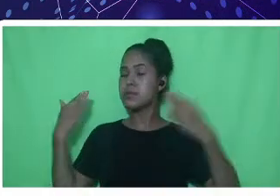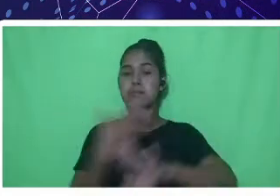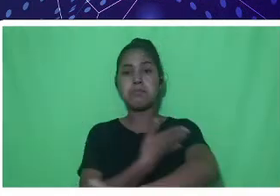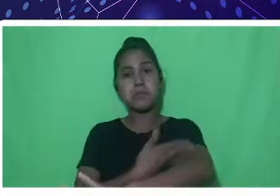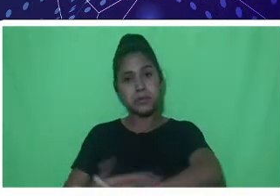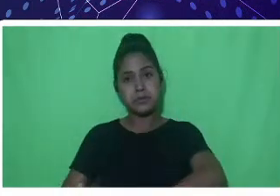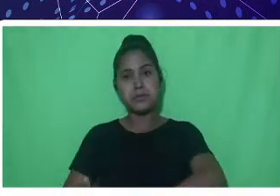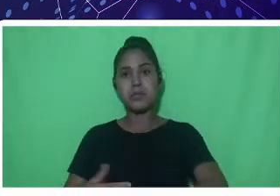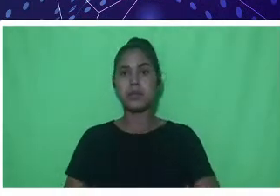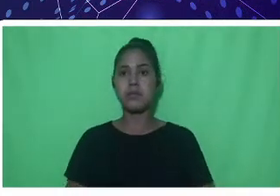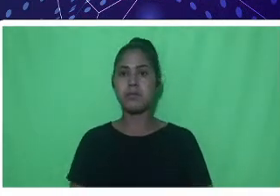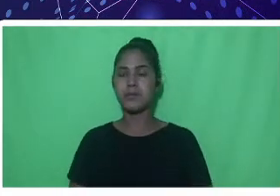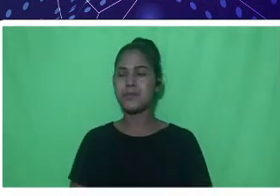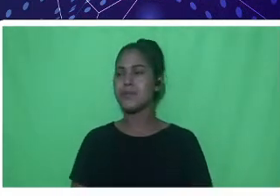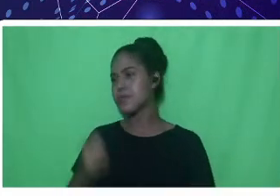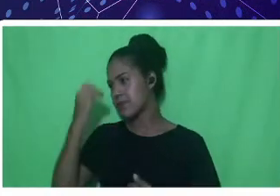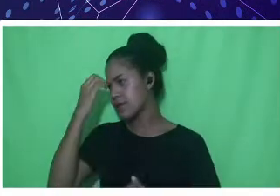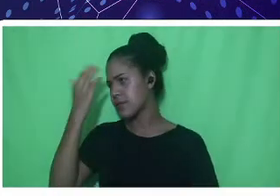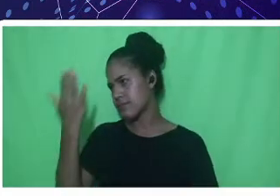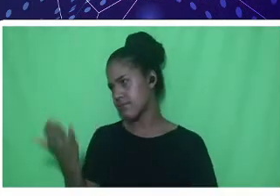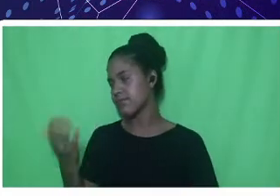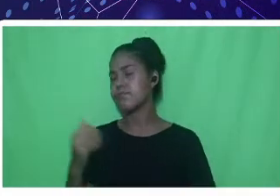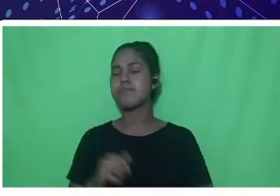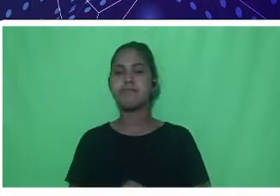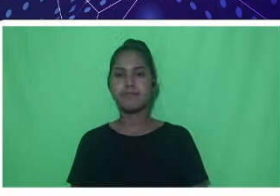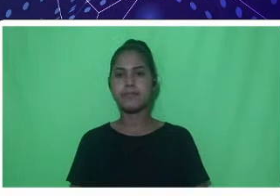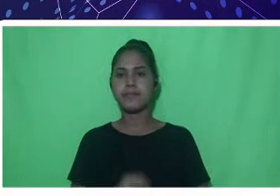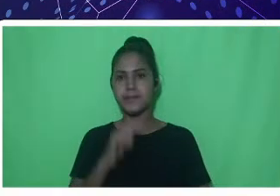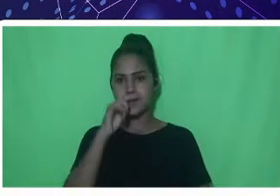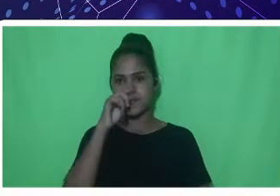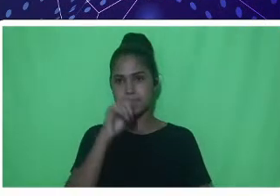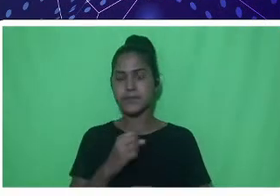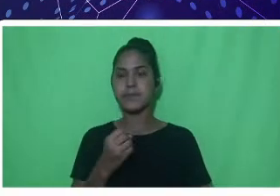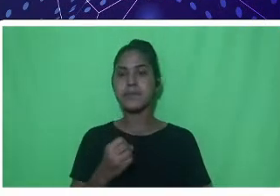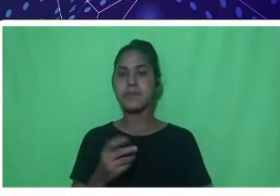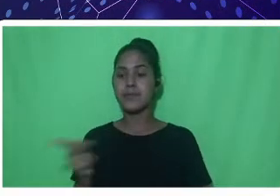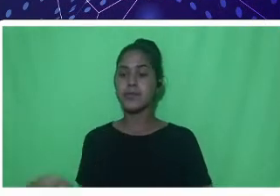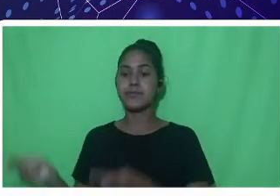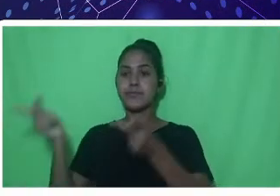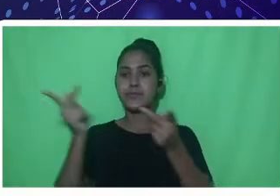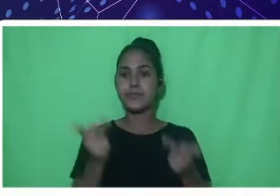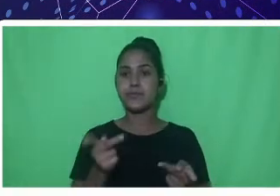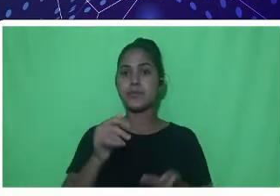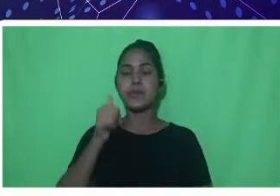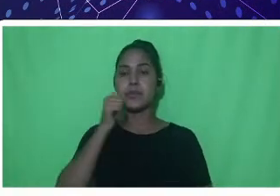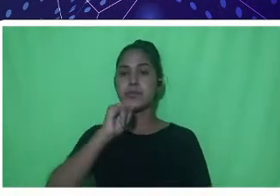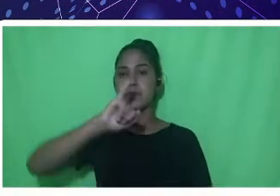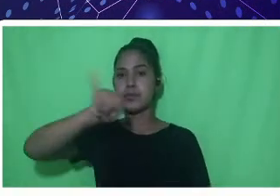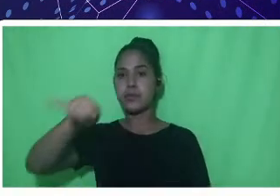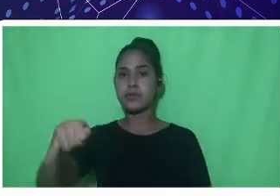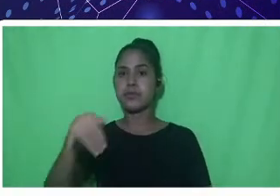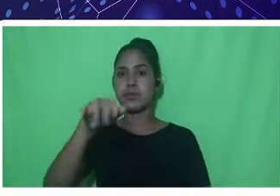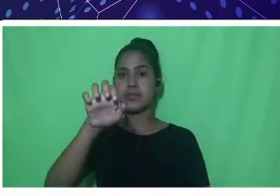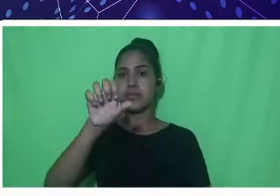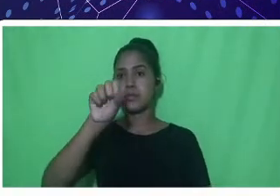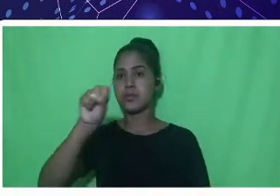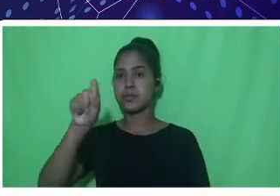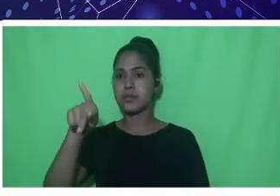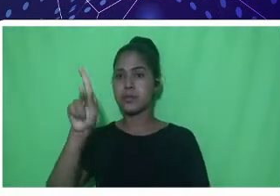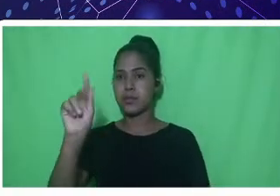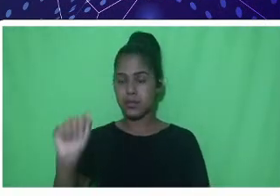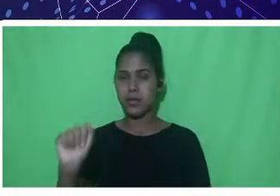Obrigado, Érica. Convido a dissente de Zotecnia, Jéssica Ogliari Vaz, para se